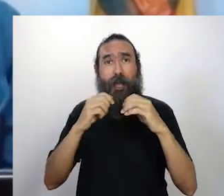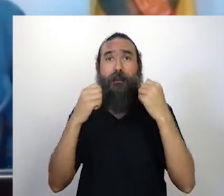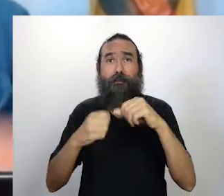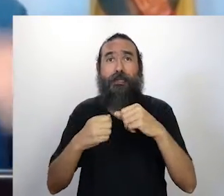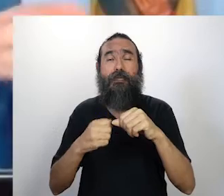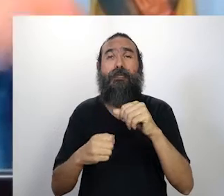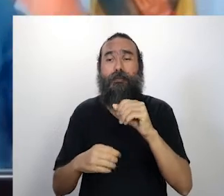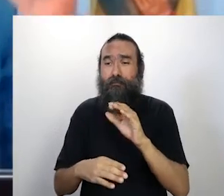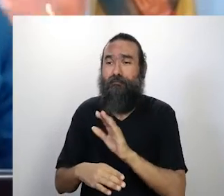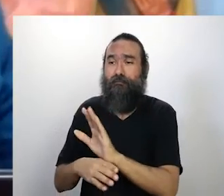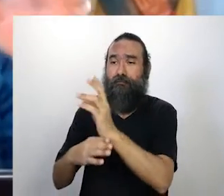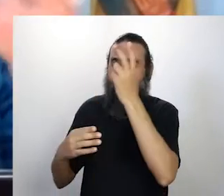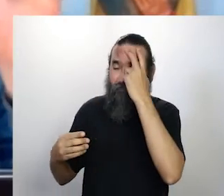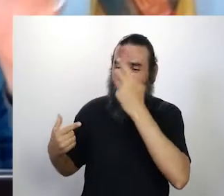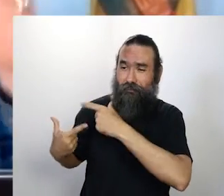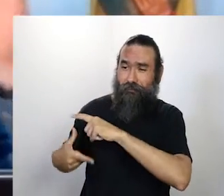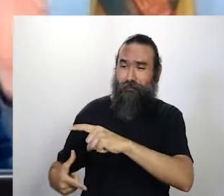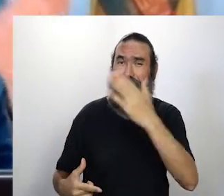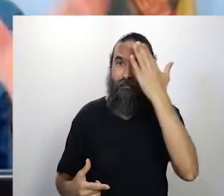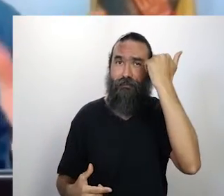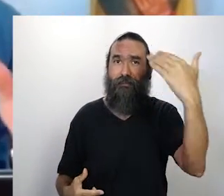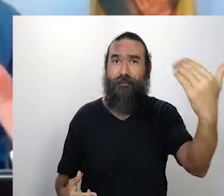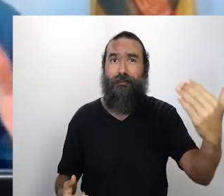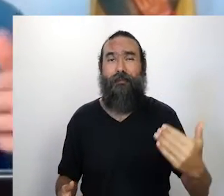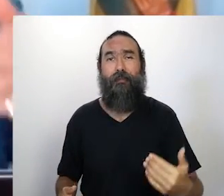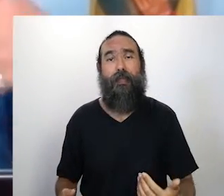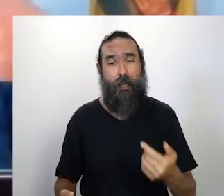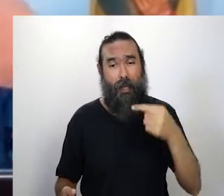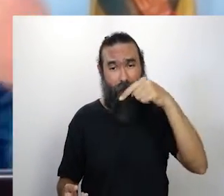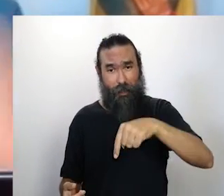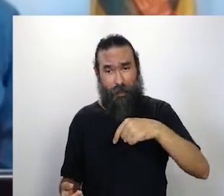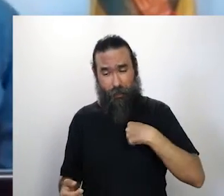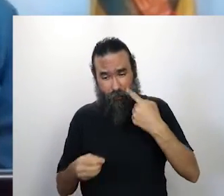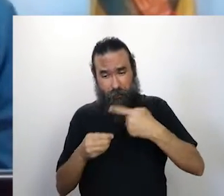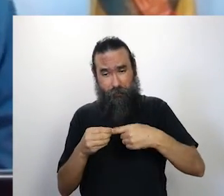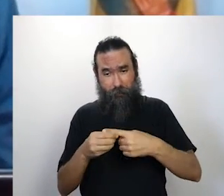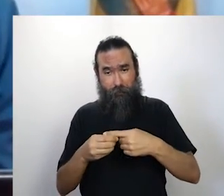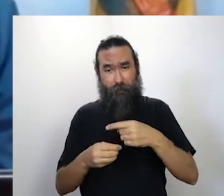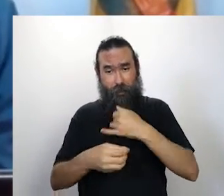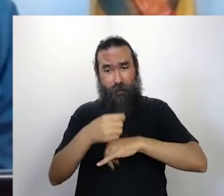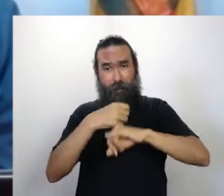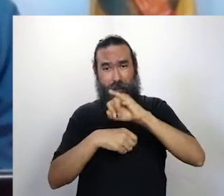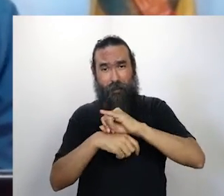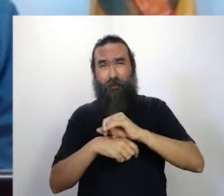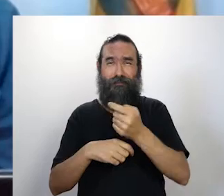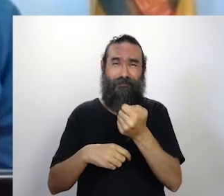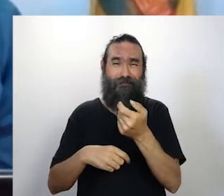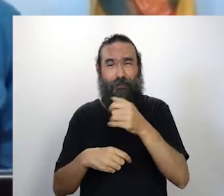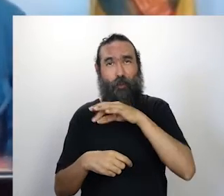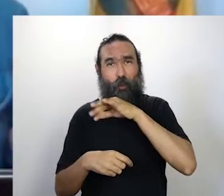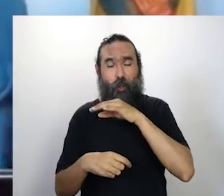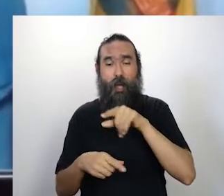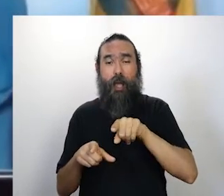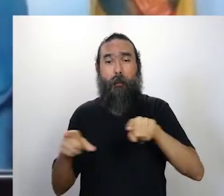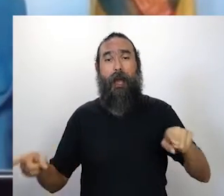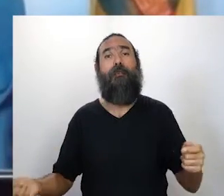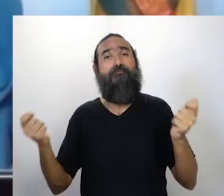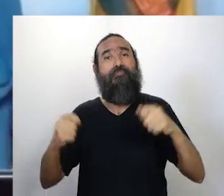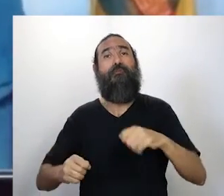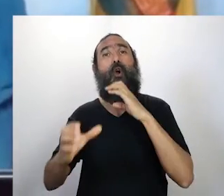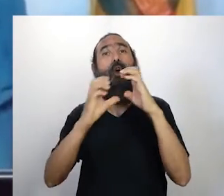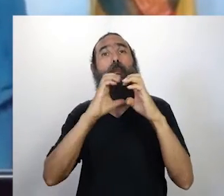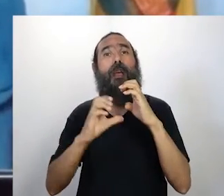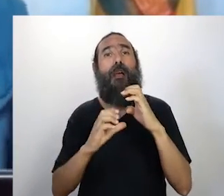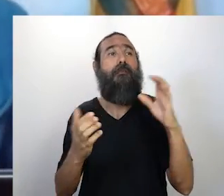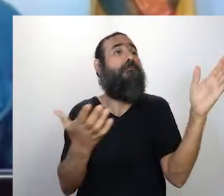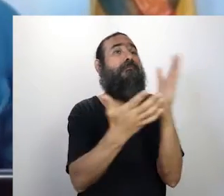gozar. Eu tenho uma dificuldade aqui, estou num lugar onde a conexão é um pouco ruim, mas ainda assim a gente consegue se comunicar. Tem pessoas que nem isso tem.